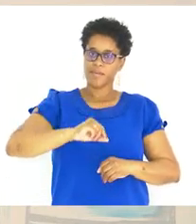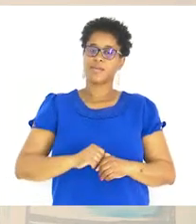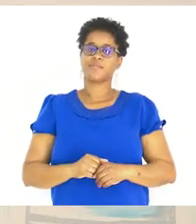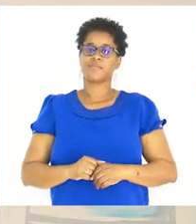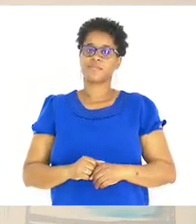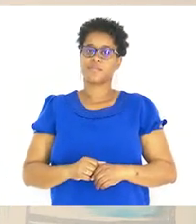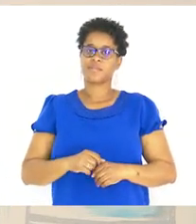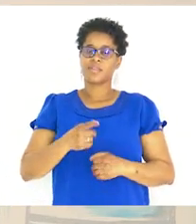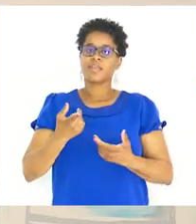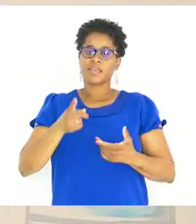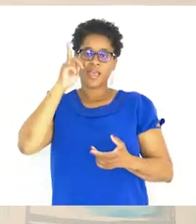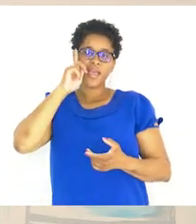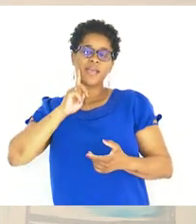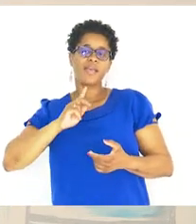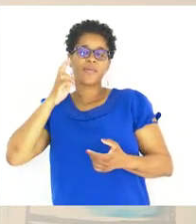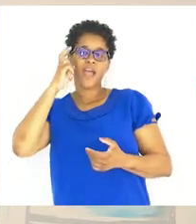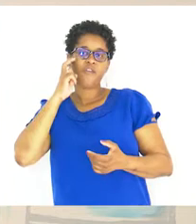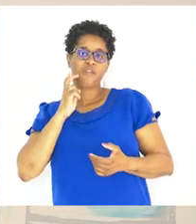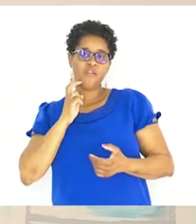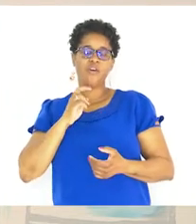É a minha avó